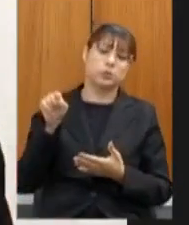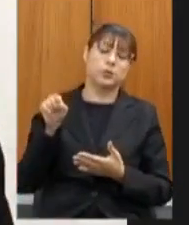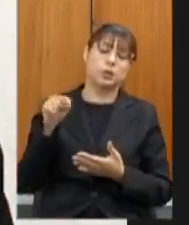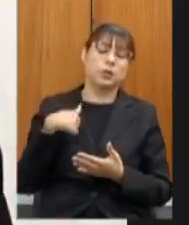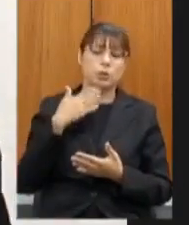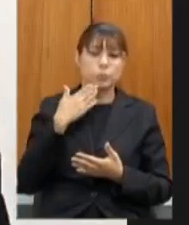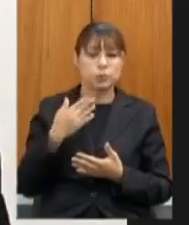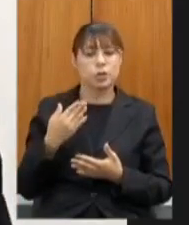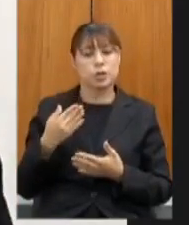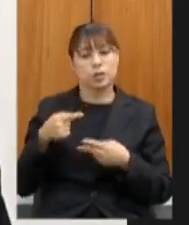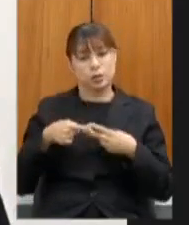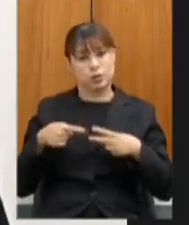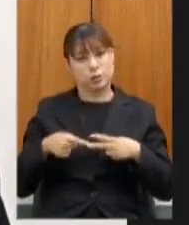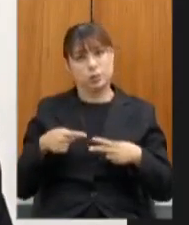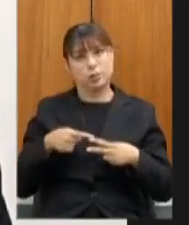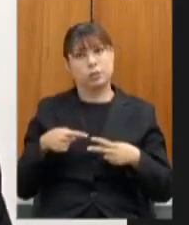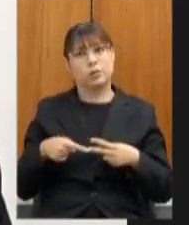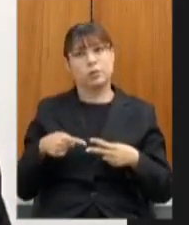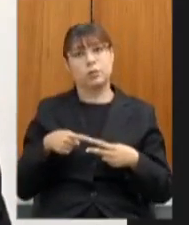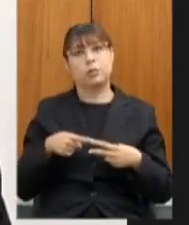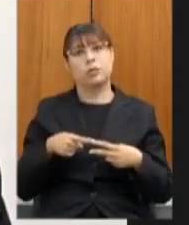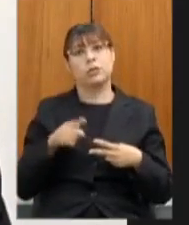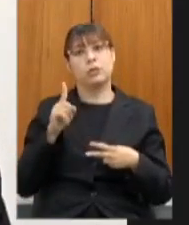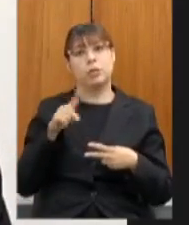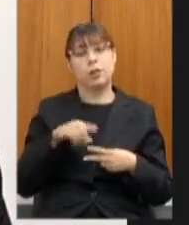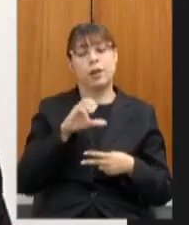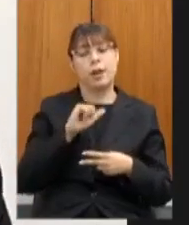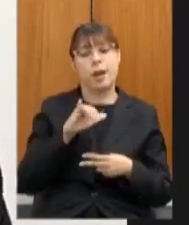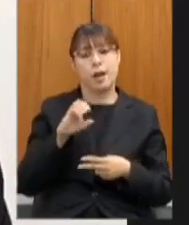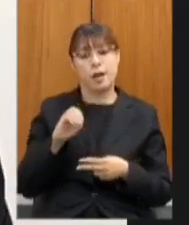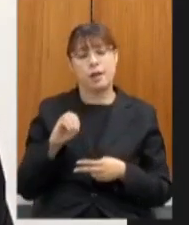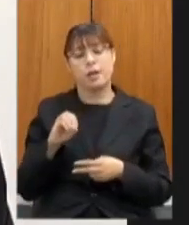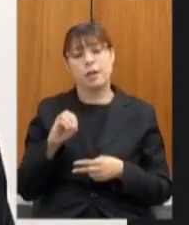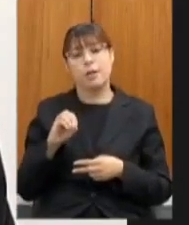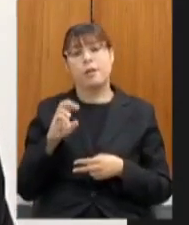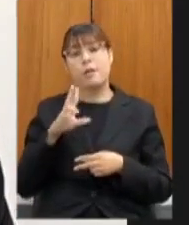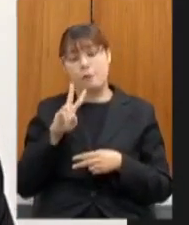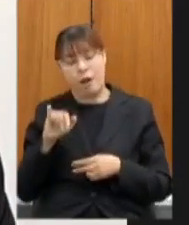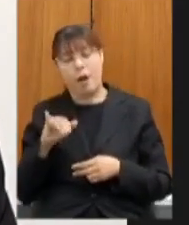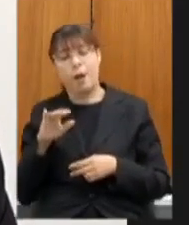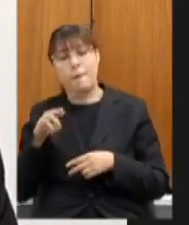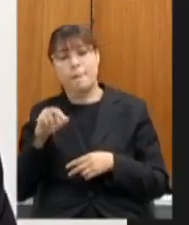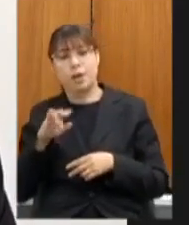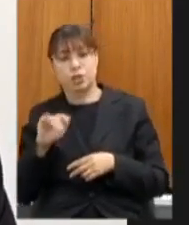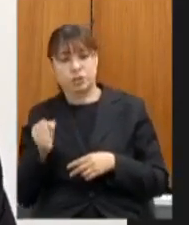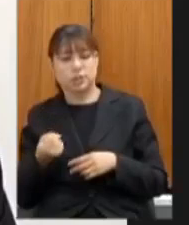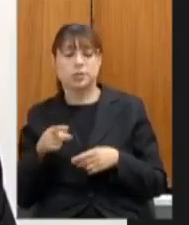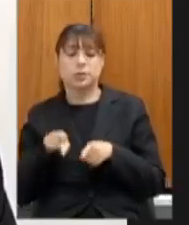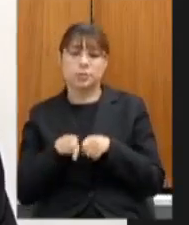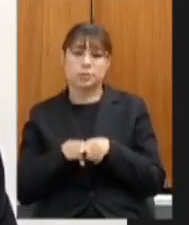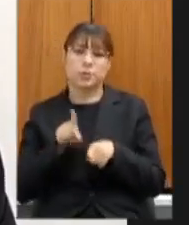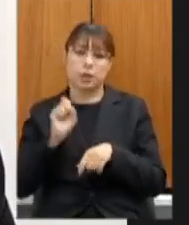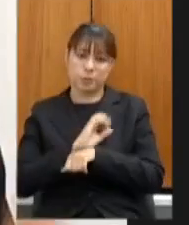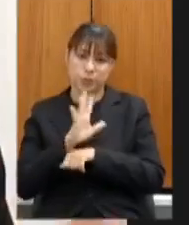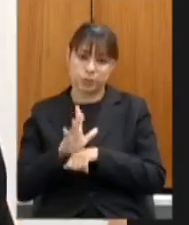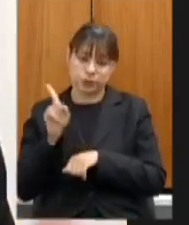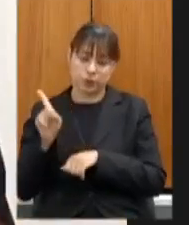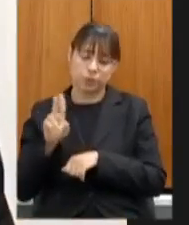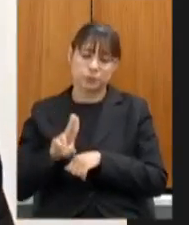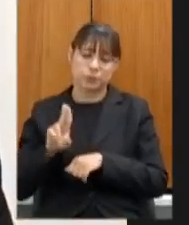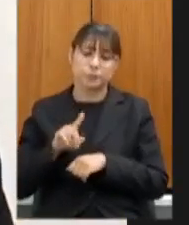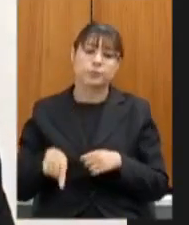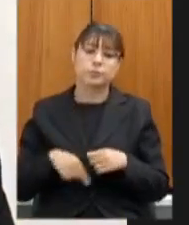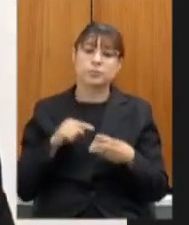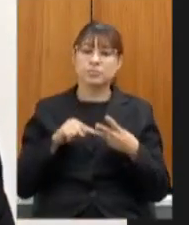pedido dessas duas prioridades tanto da Fundação Caimartins quanto do Hospital Universitário tem um terceiro assunto que eu não vou